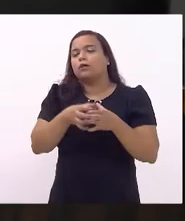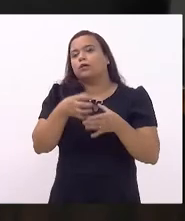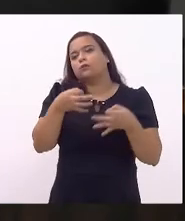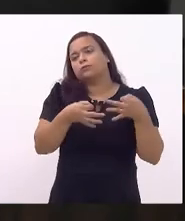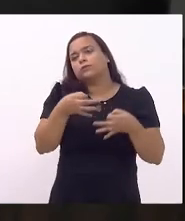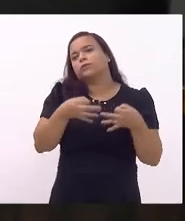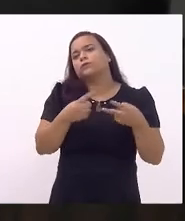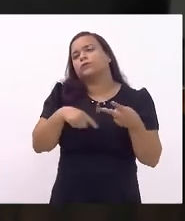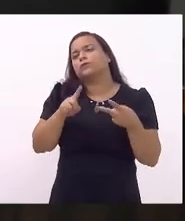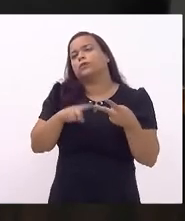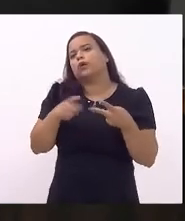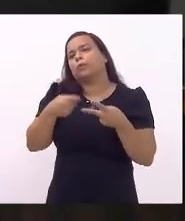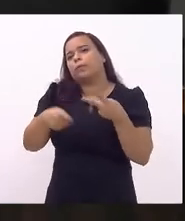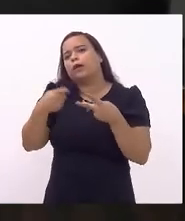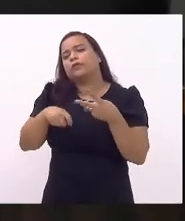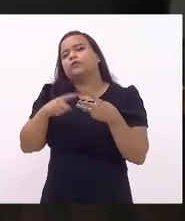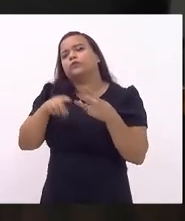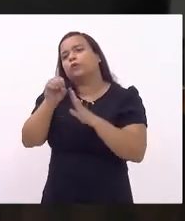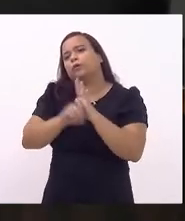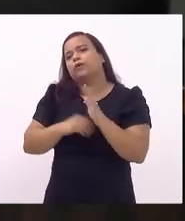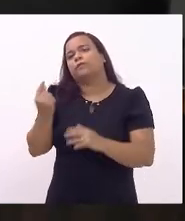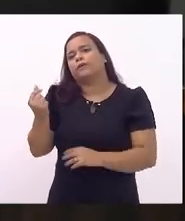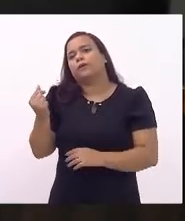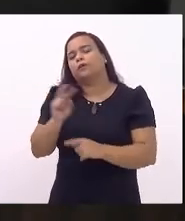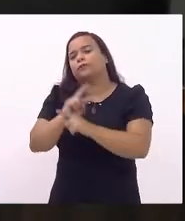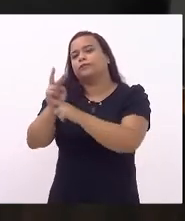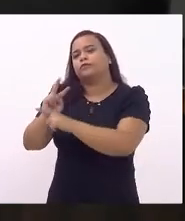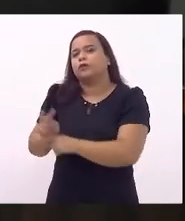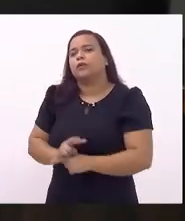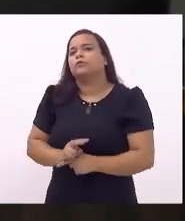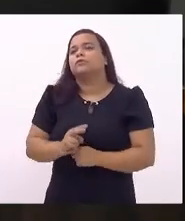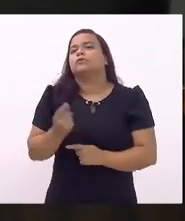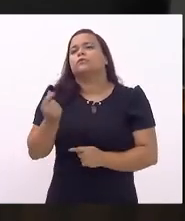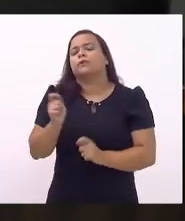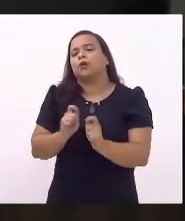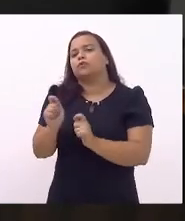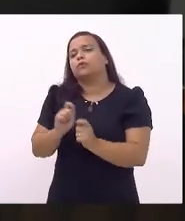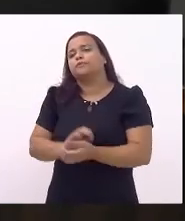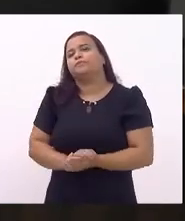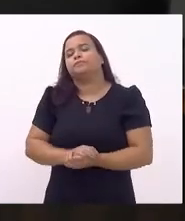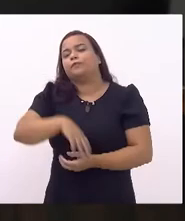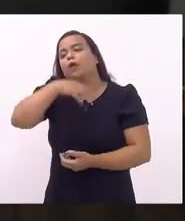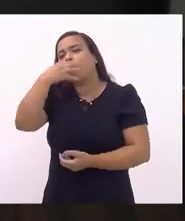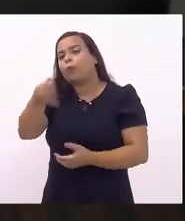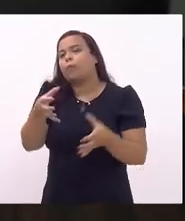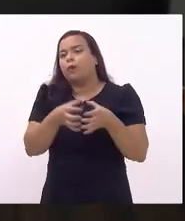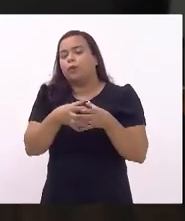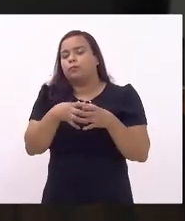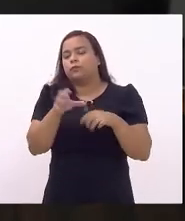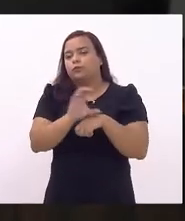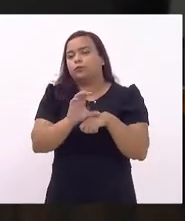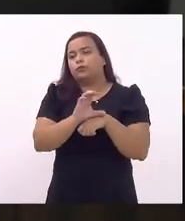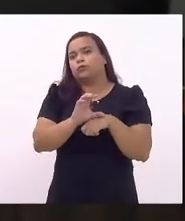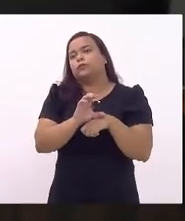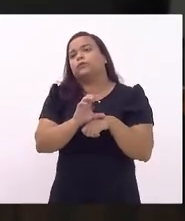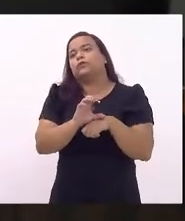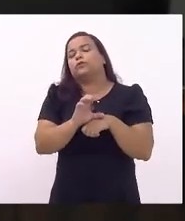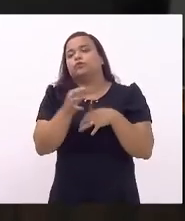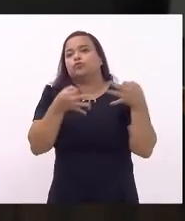Servidores Públicos de Orçamento, Finanças, Fiscalização Financeira e Controle. Para emitir pareceres pela Comissão de Constituição de Justiça, deputado